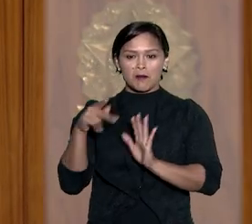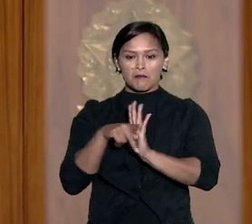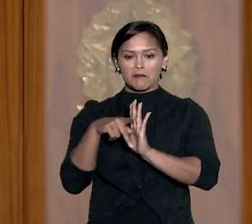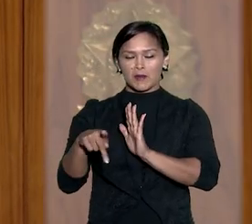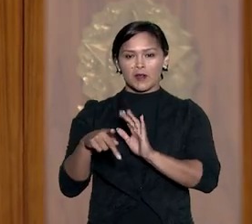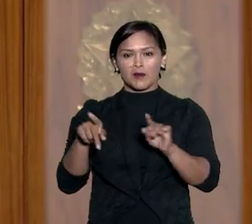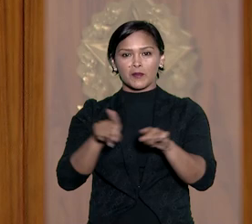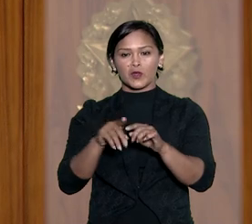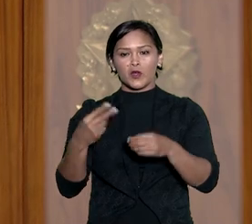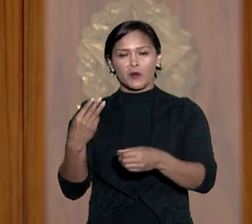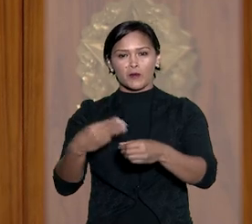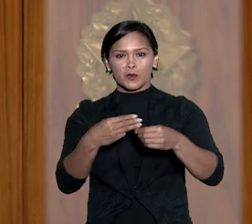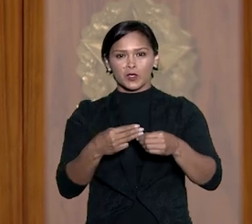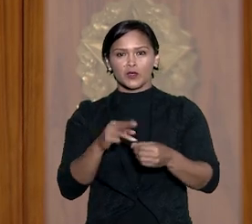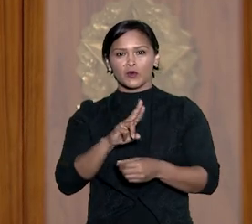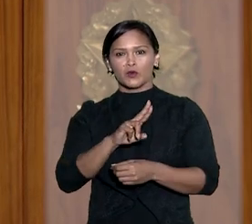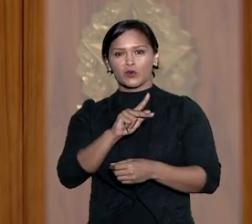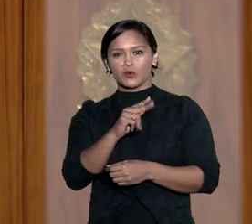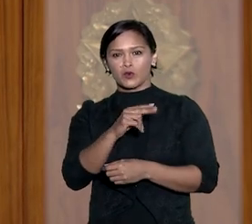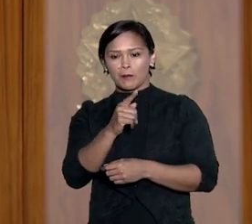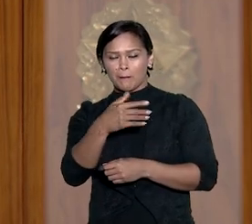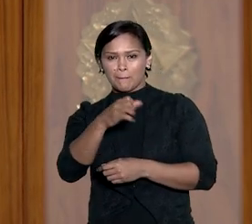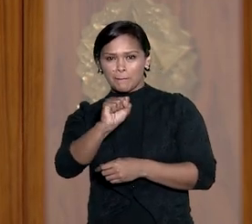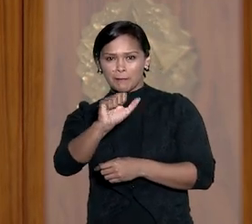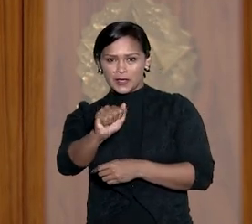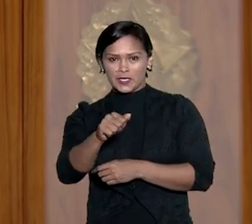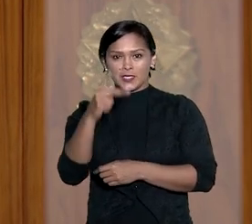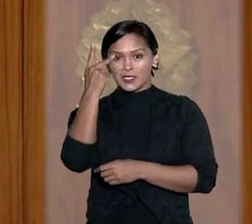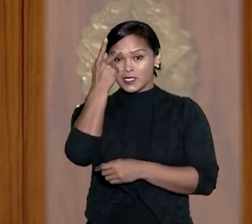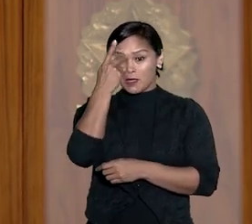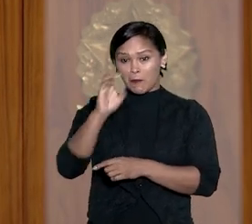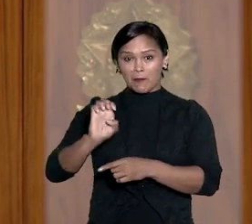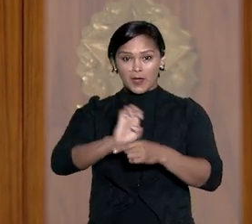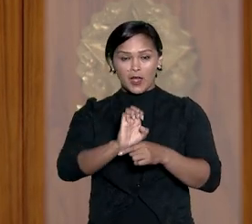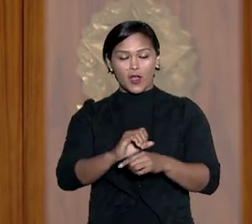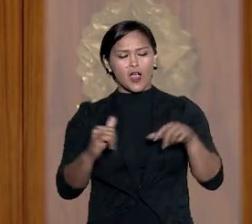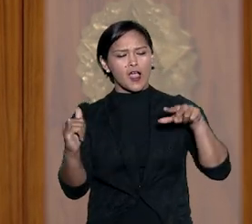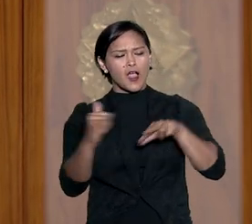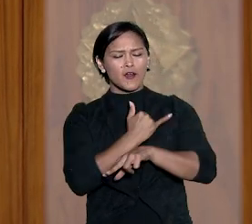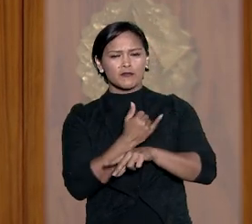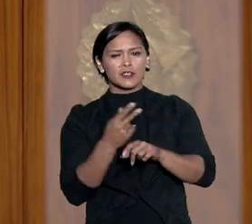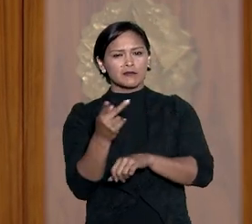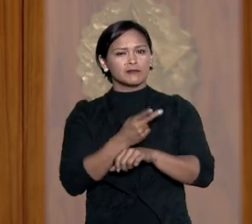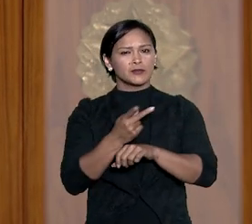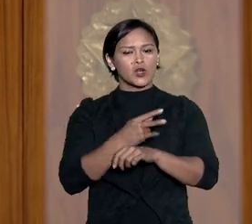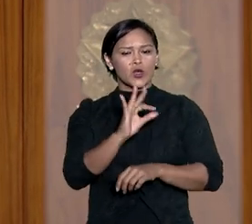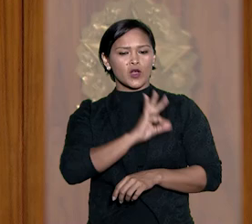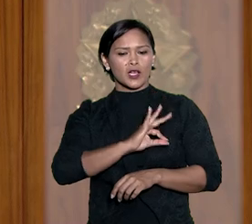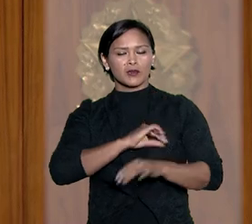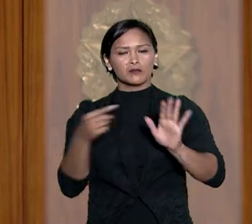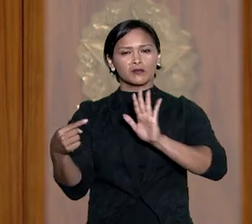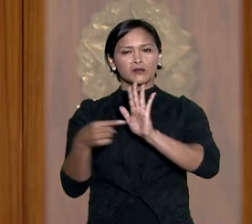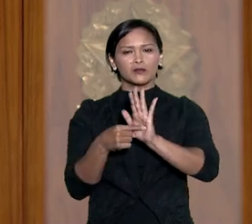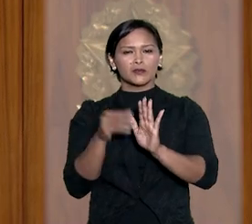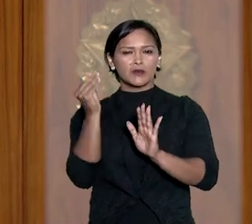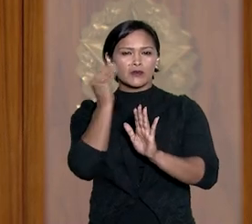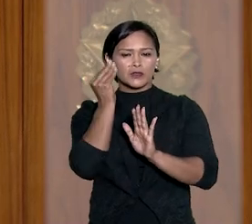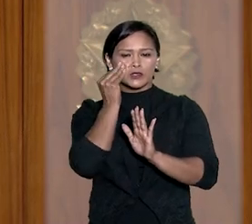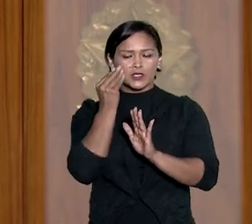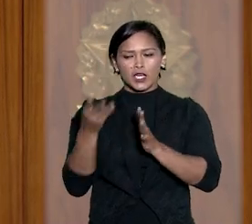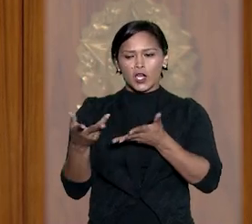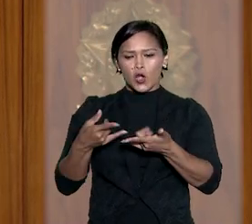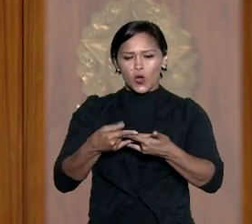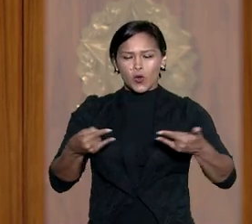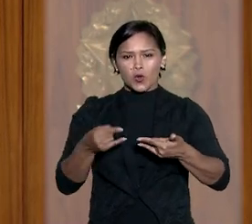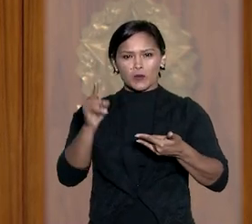bancária localizada no município de Urupês, em São Paulo. A vítima procurou a delegacia local para denunciar a tentativa